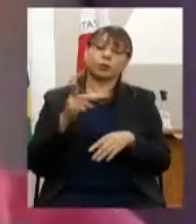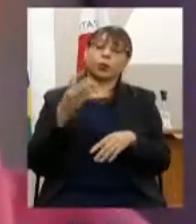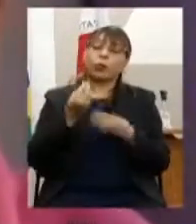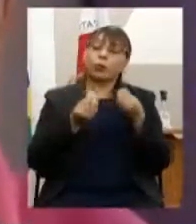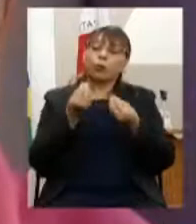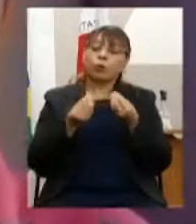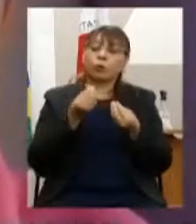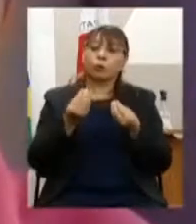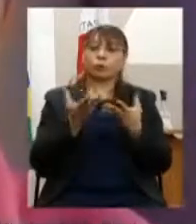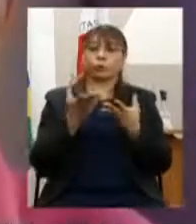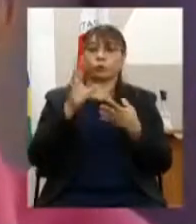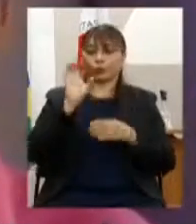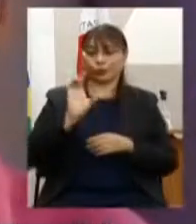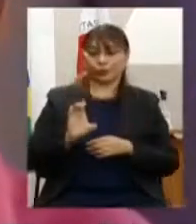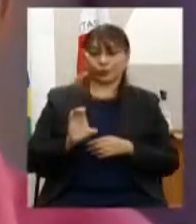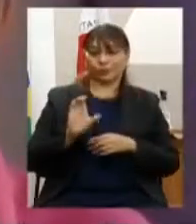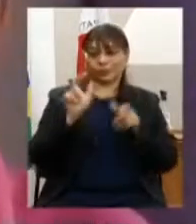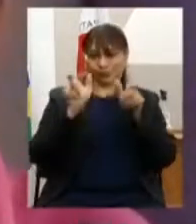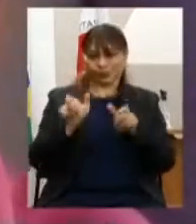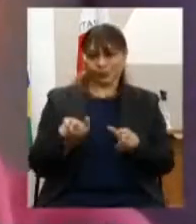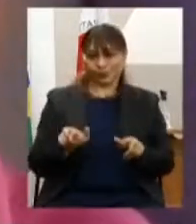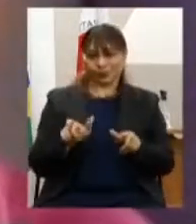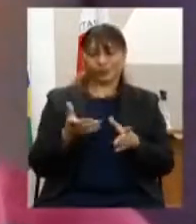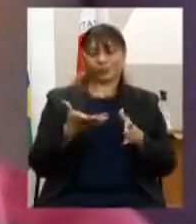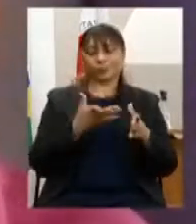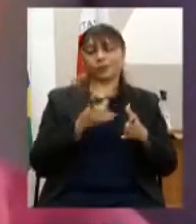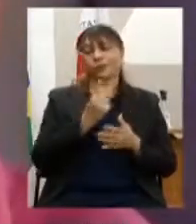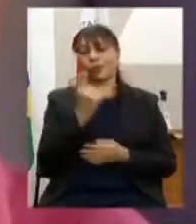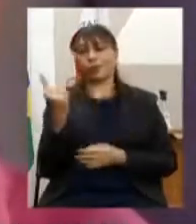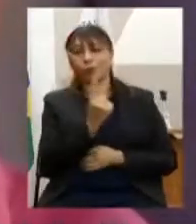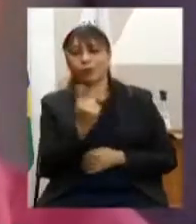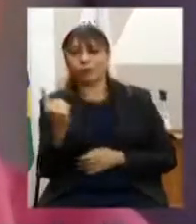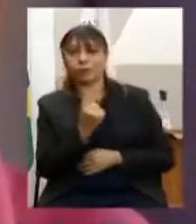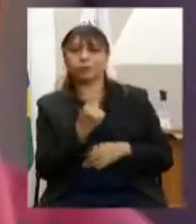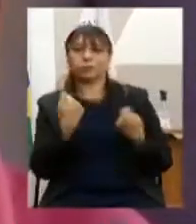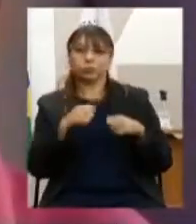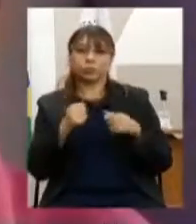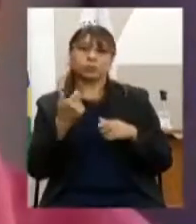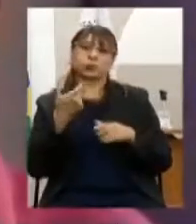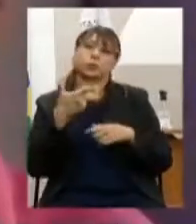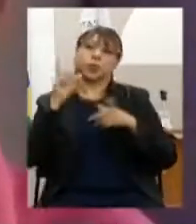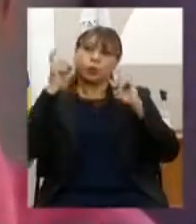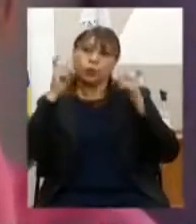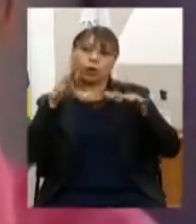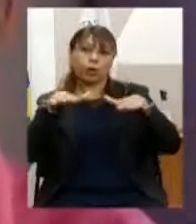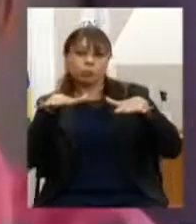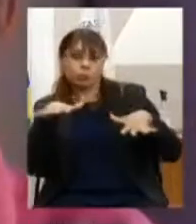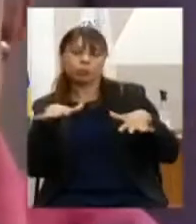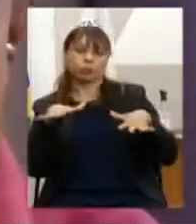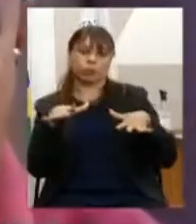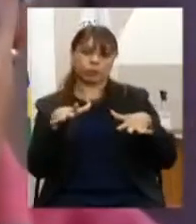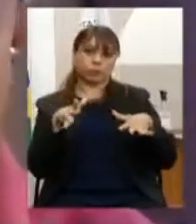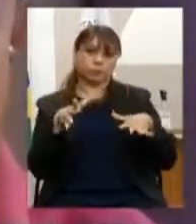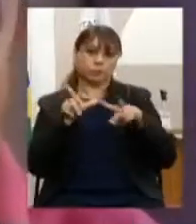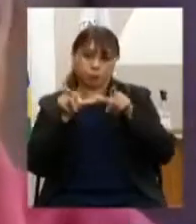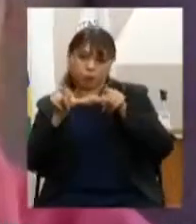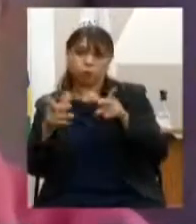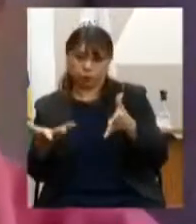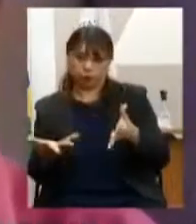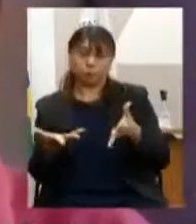reuniões plenárias de comissão e de representação. Vou focar